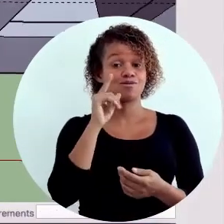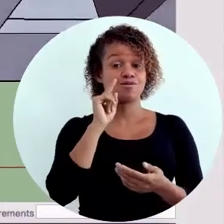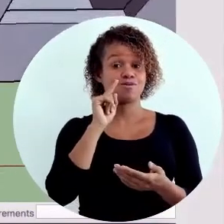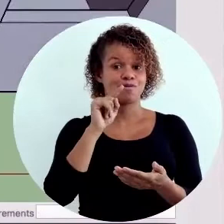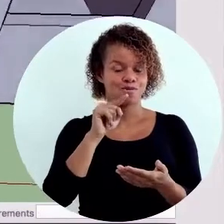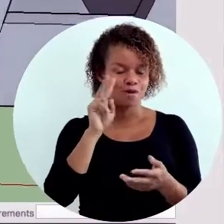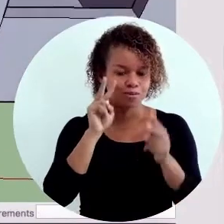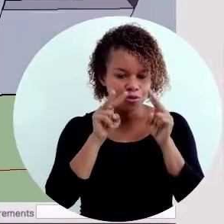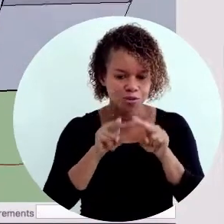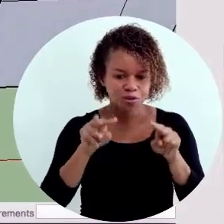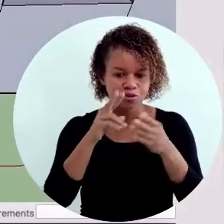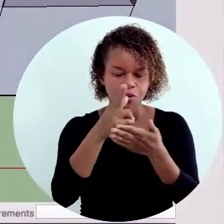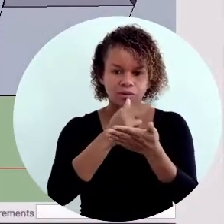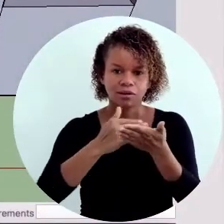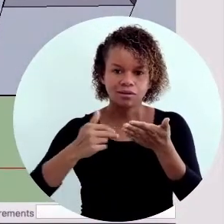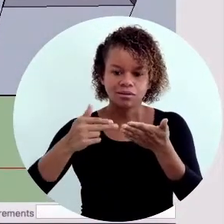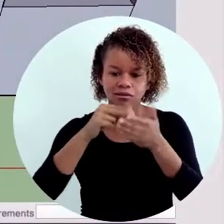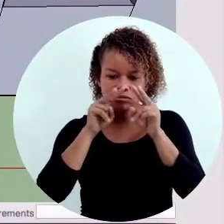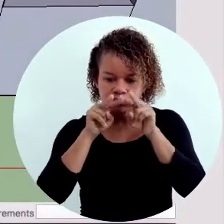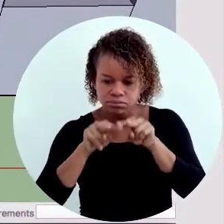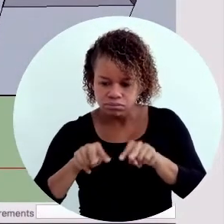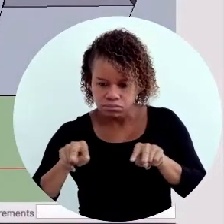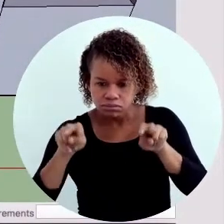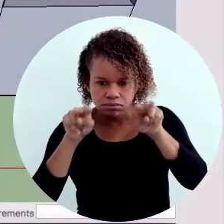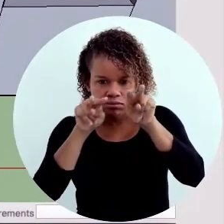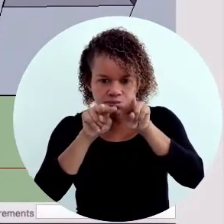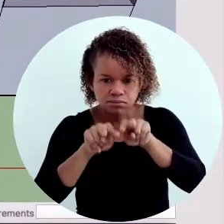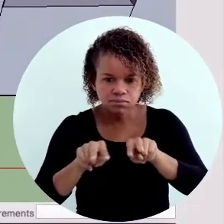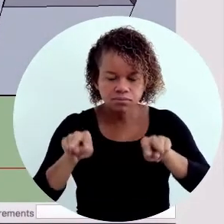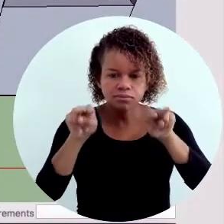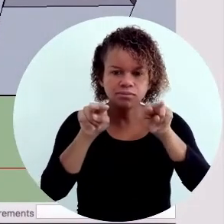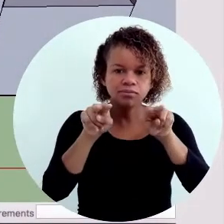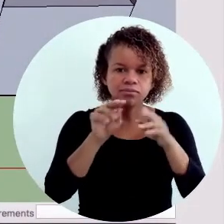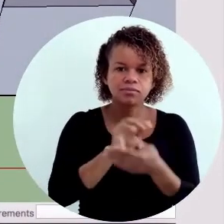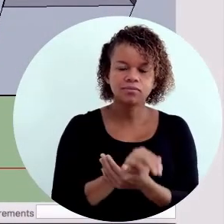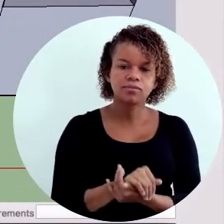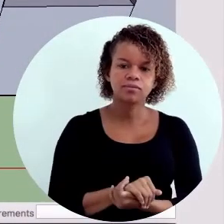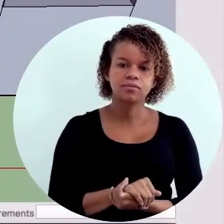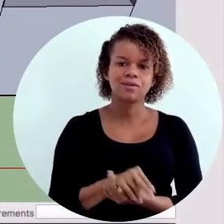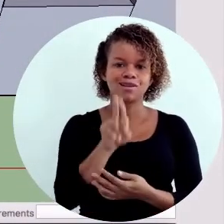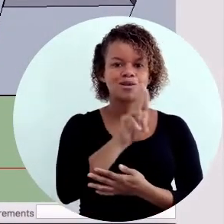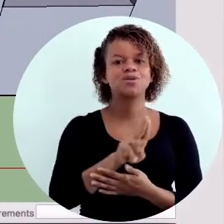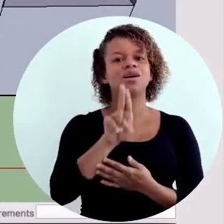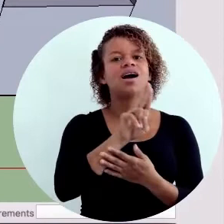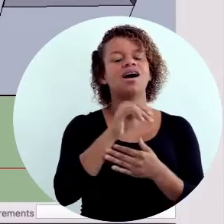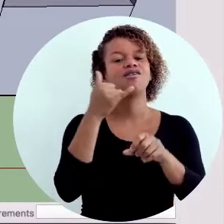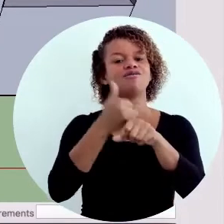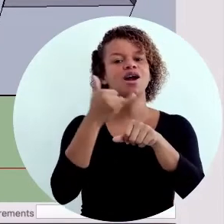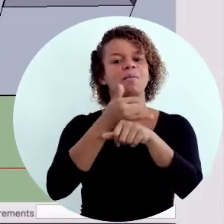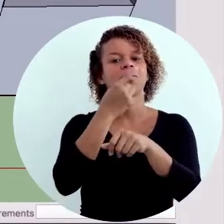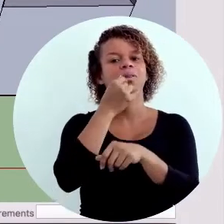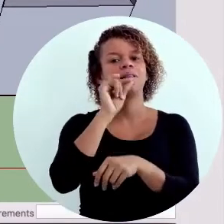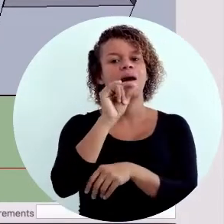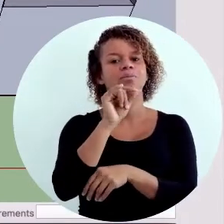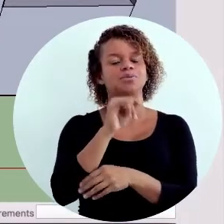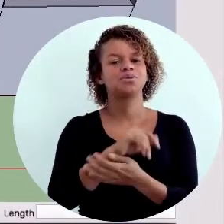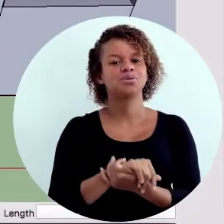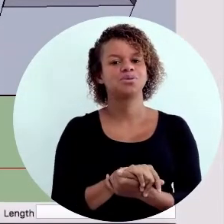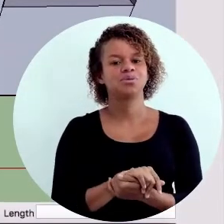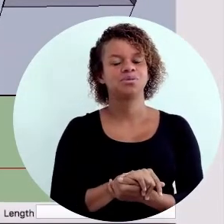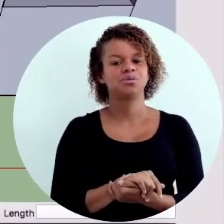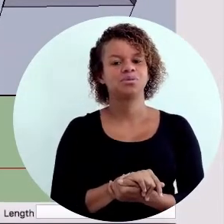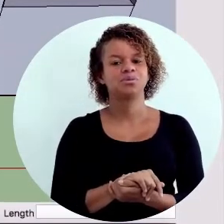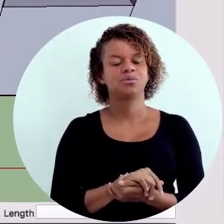E com o óbito, eu posso ver esse desenho. E... Utilizando a ferramenta do